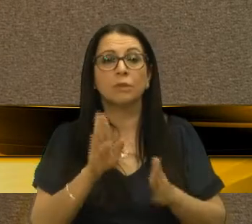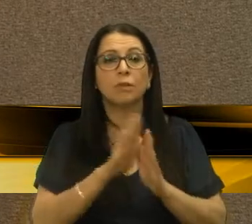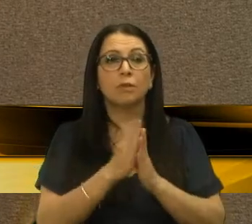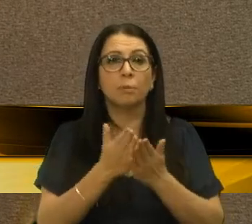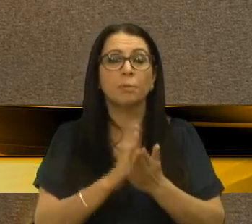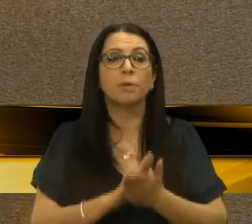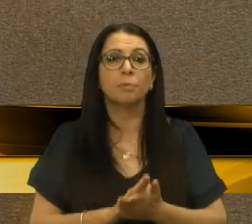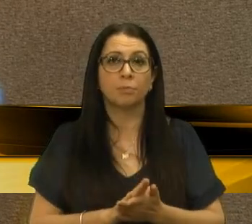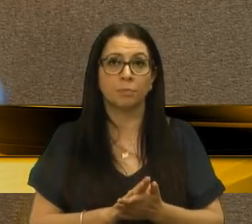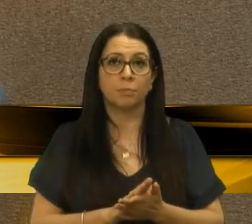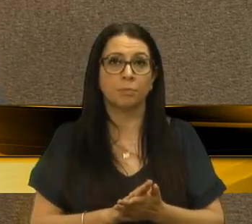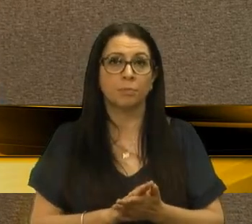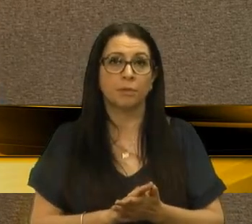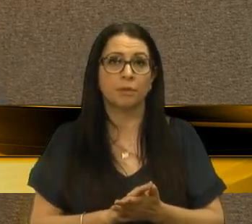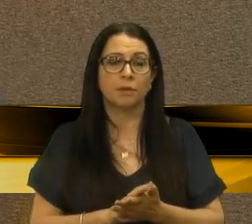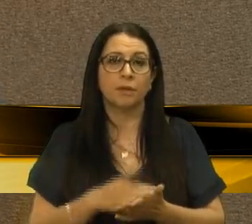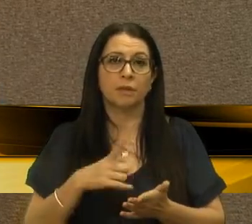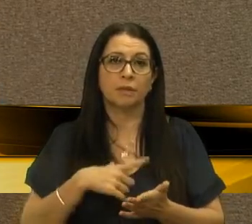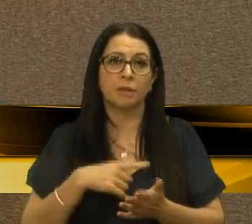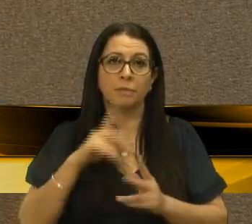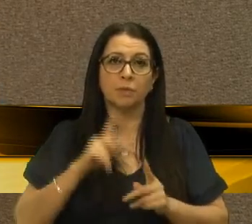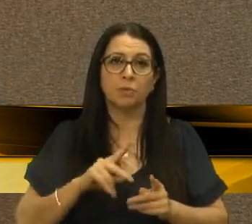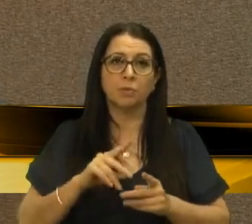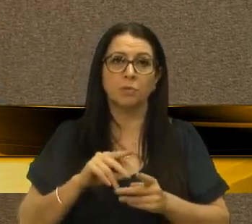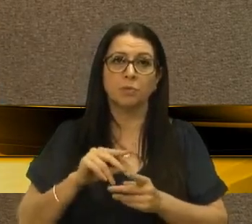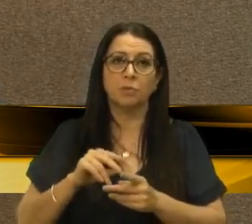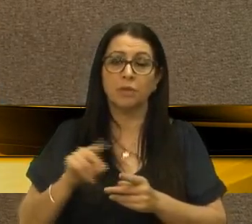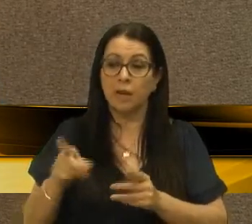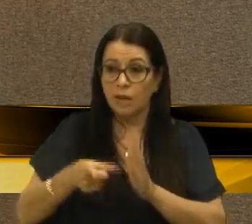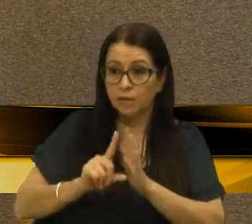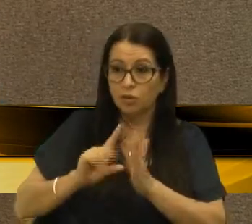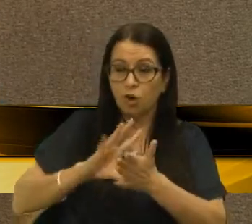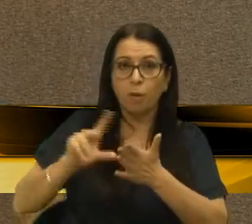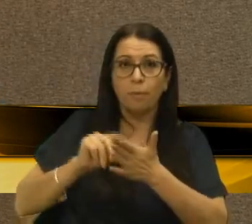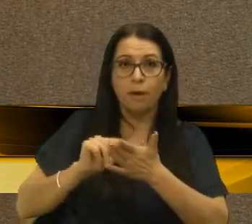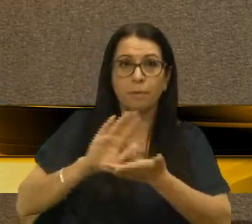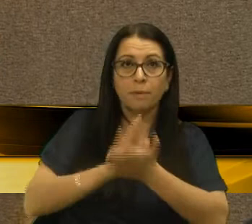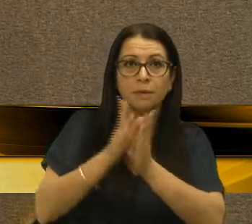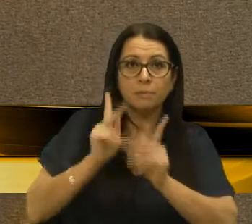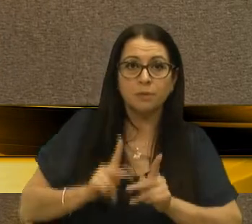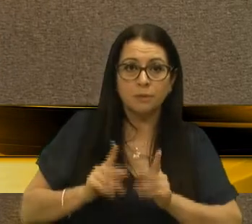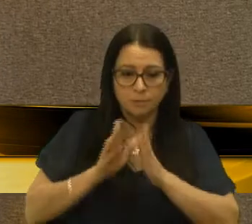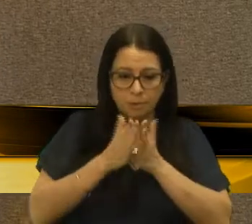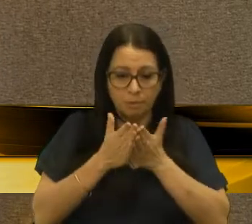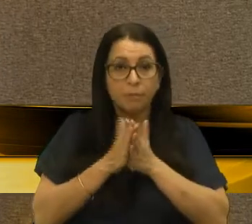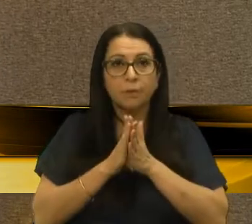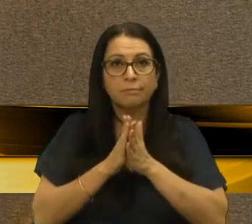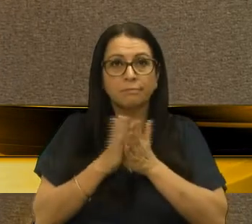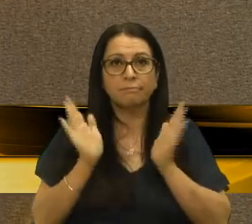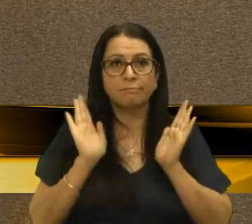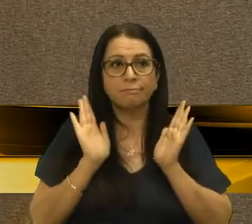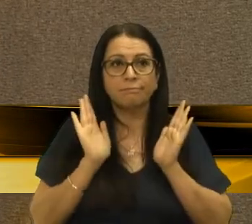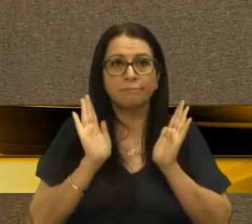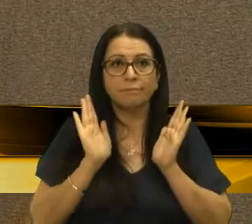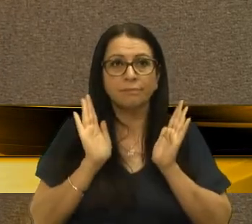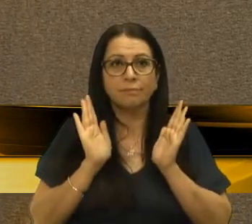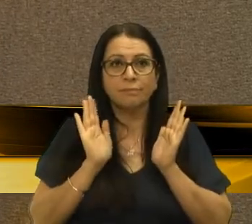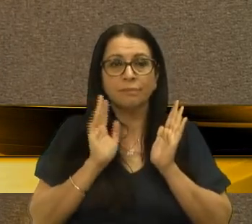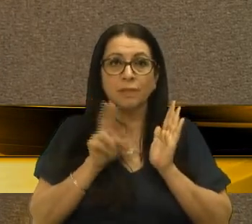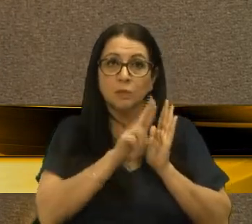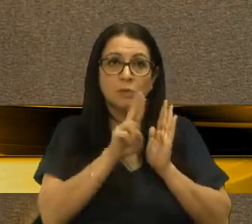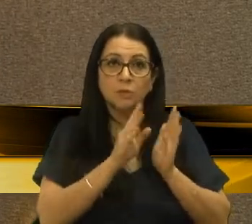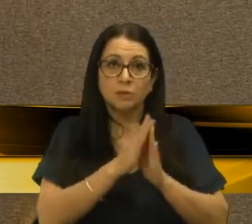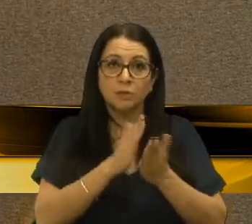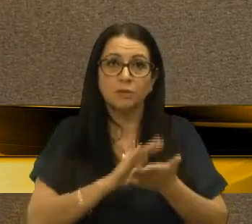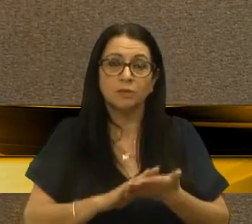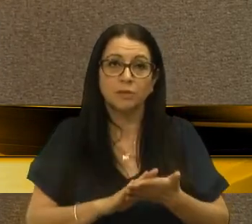tem bandido que antes de assaltar, antes de matar as pessoas, ele pega a Bíblia e ele usa a Bíblia.